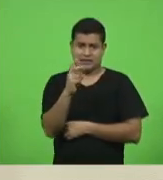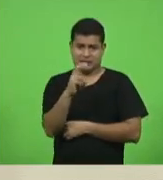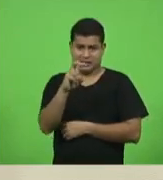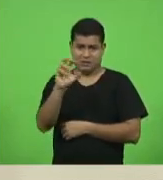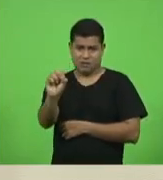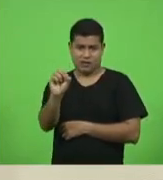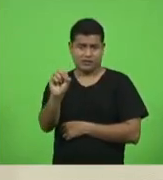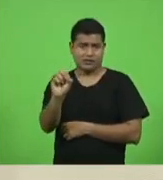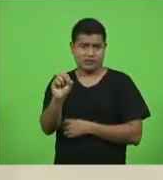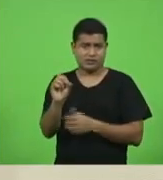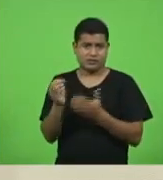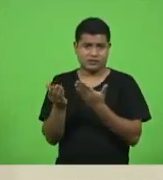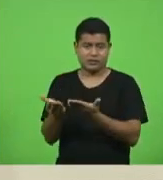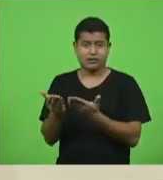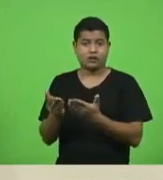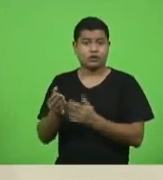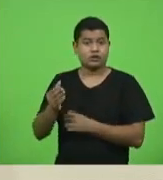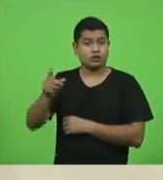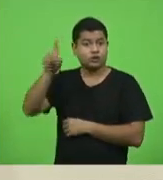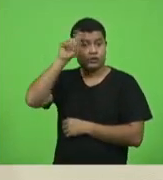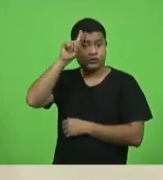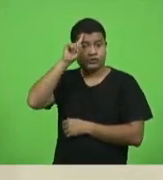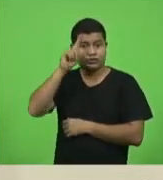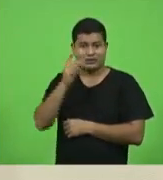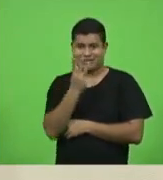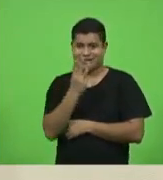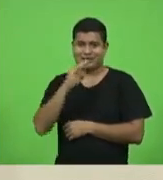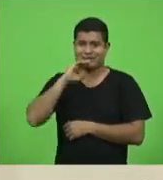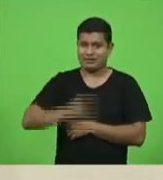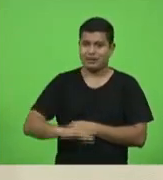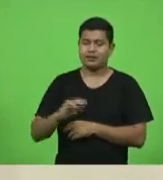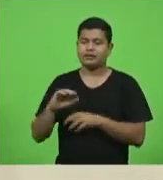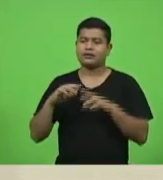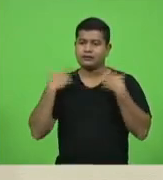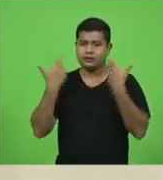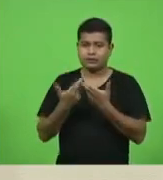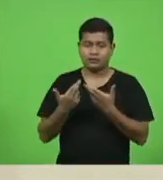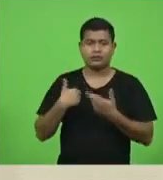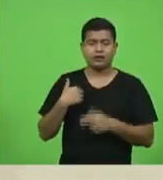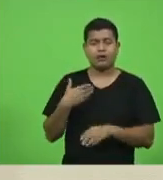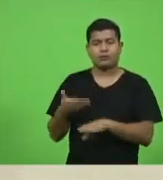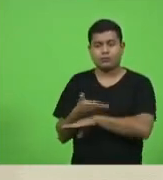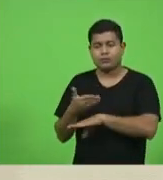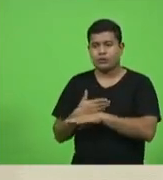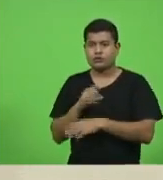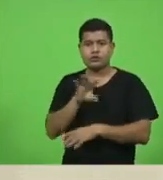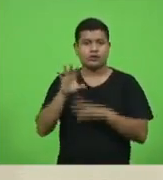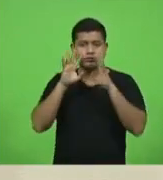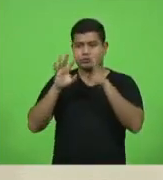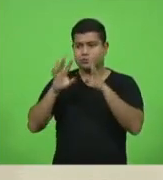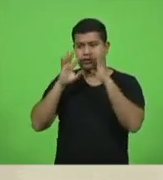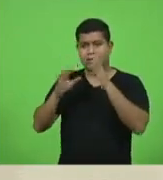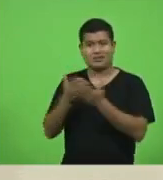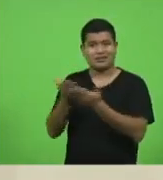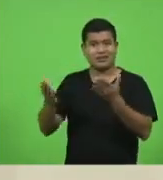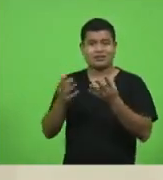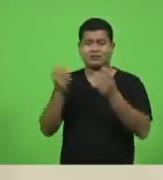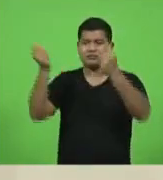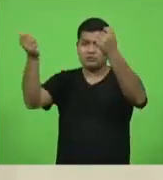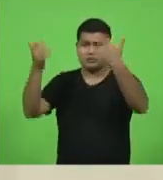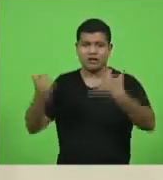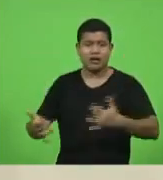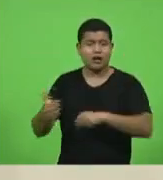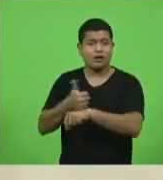3 horas da tarde. Eu participei representando a bancada do Oeste, ouvindo o drama dos profissionais, dizendo,